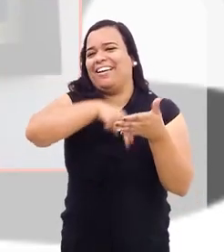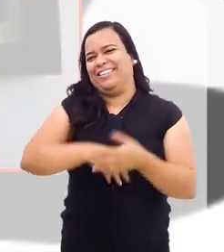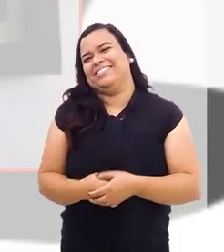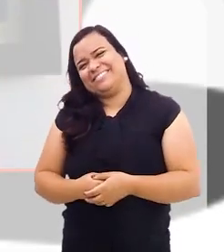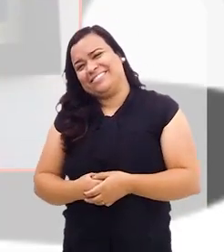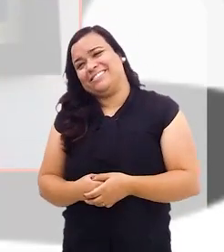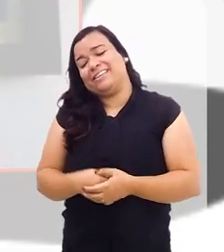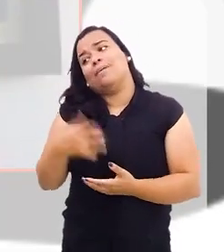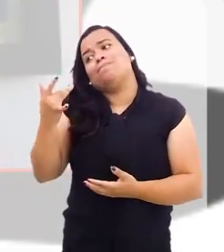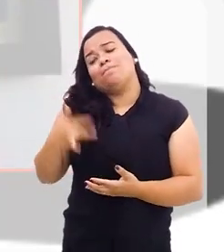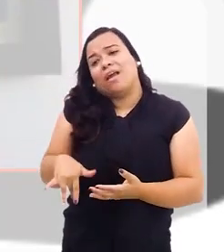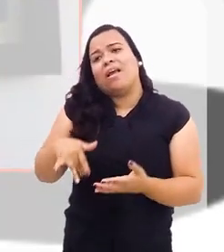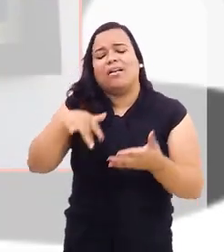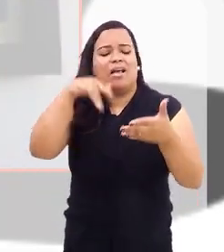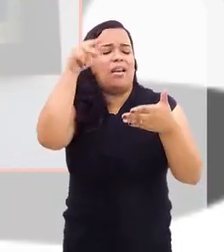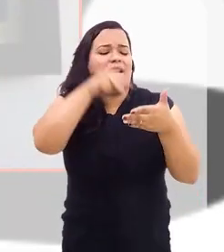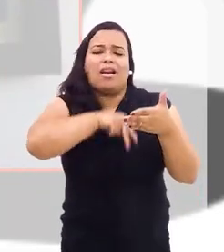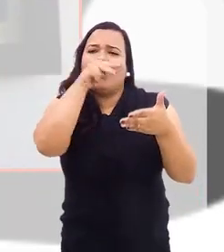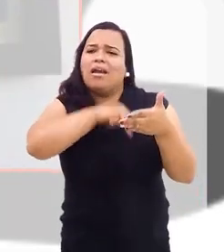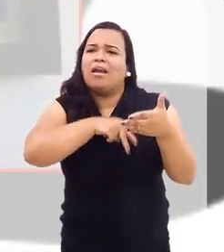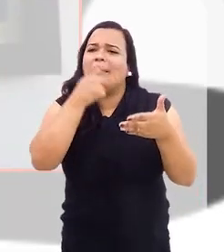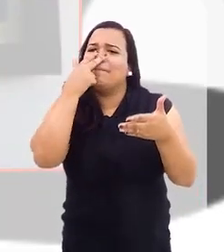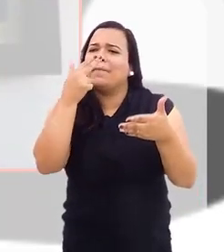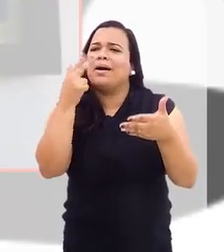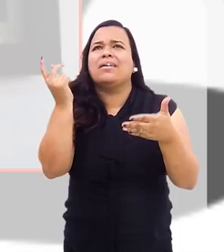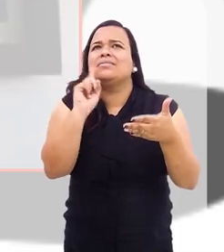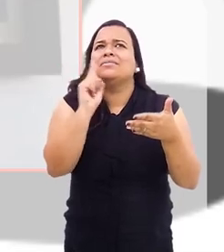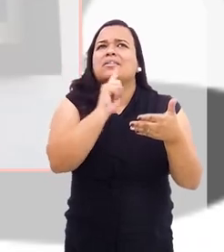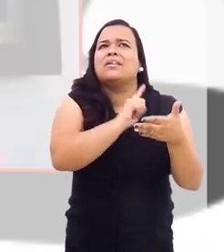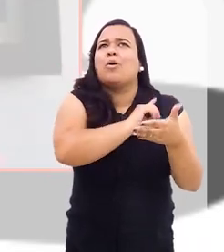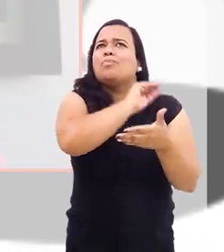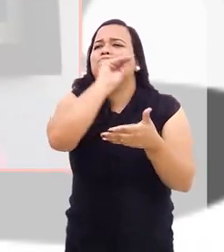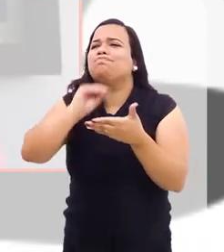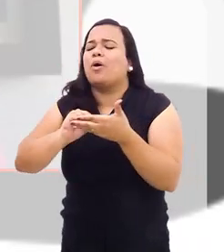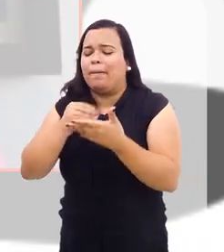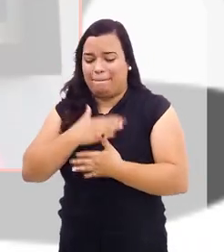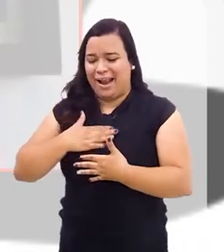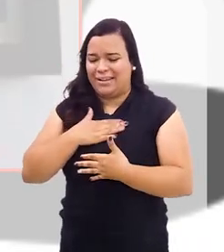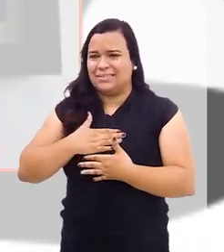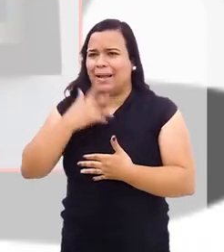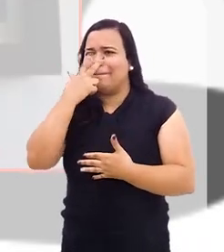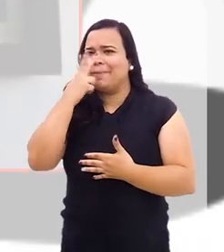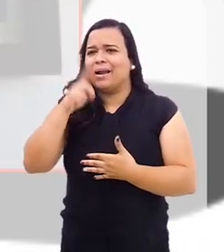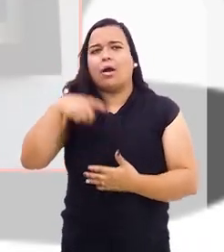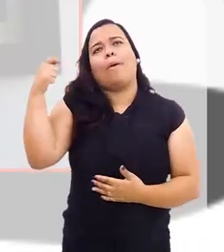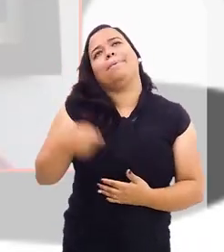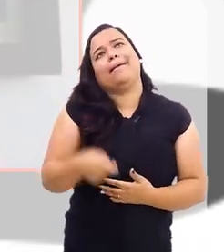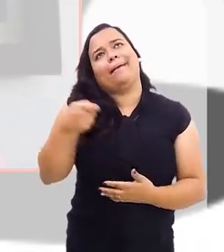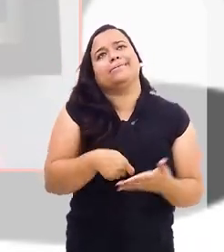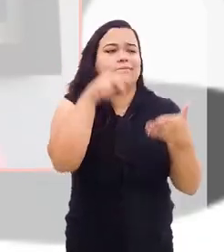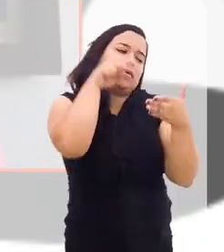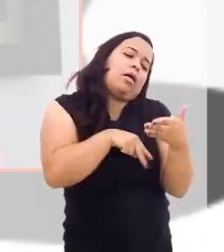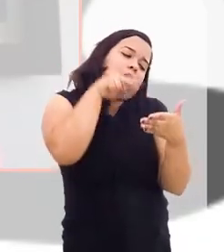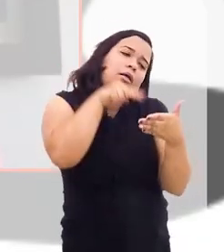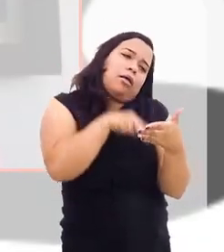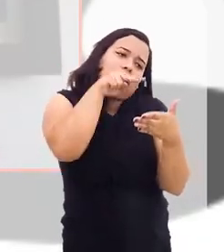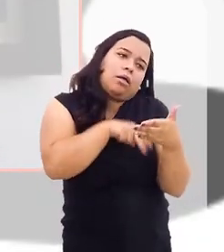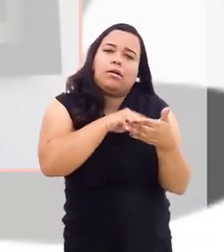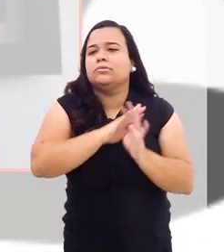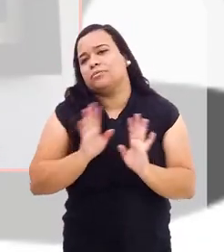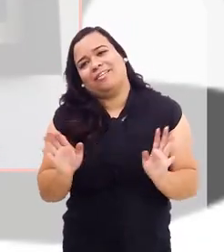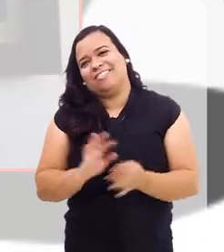A leitura, infelizmente, até hoje, não é colocada num patamar de prazer. A leitura é colocada numa obrigação,